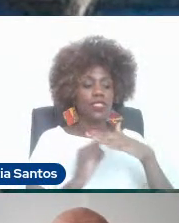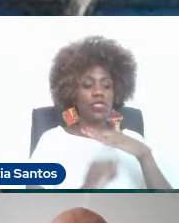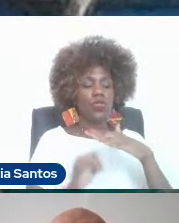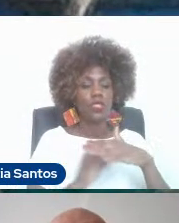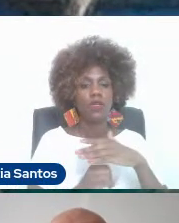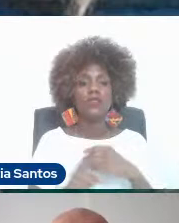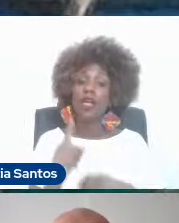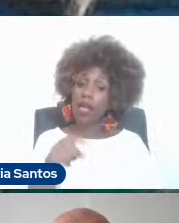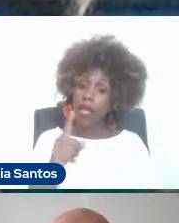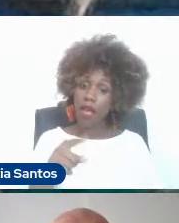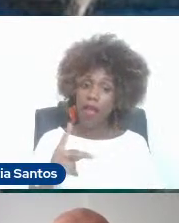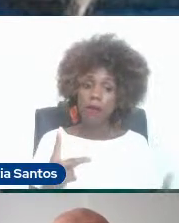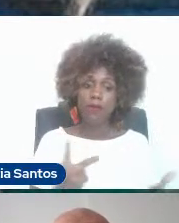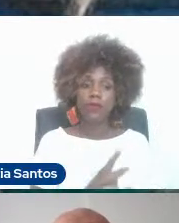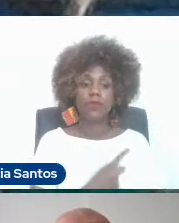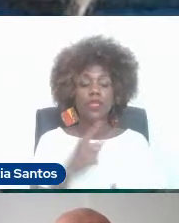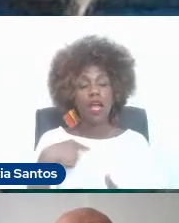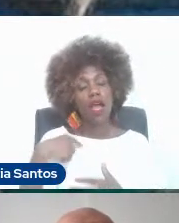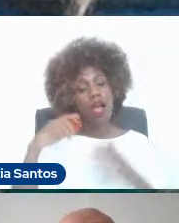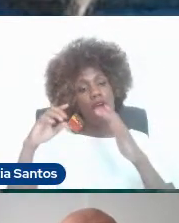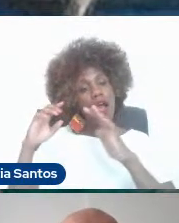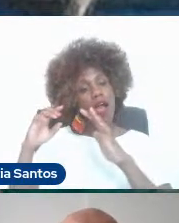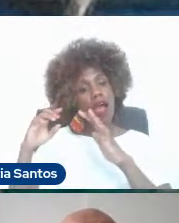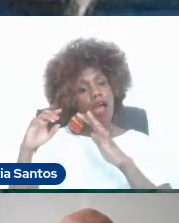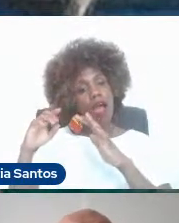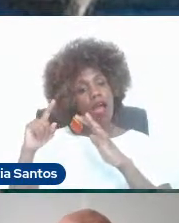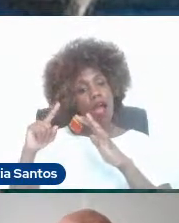Isso leva, obviamente, a reflexo na formação,